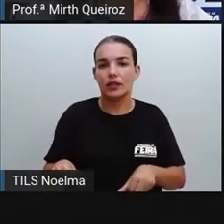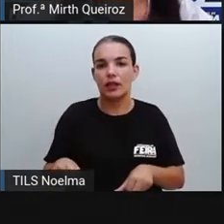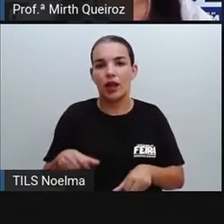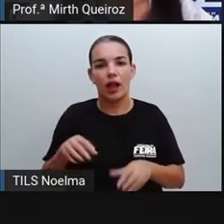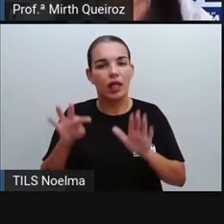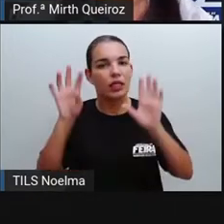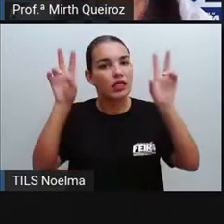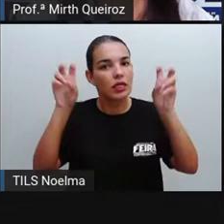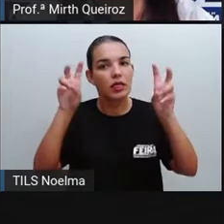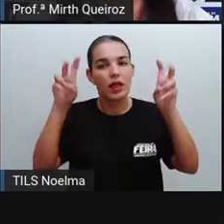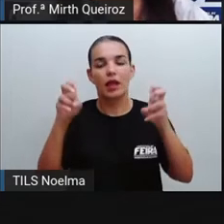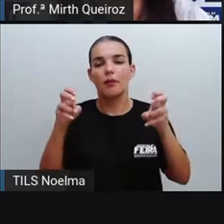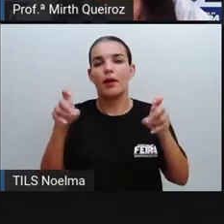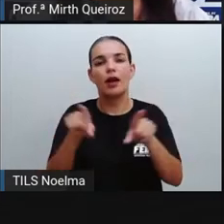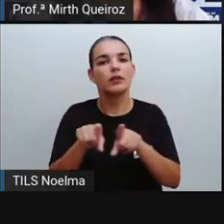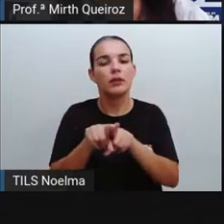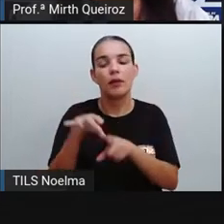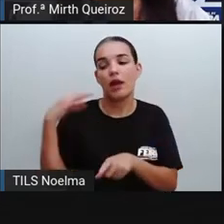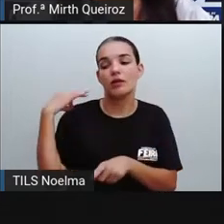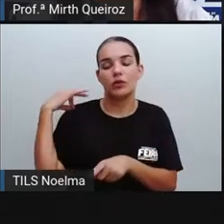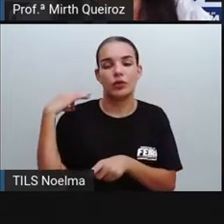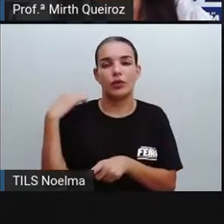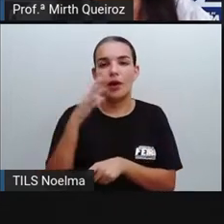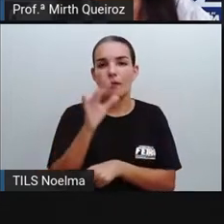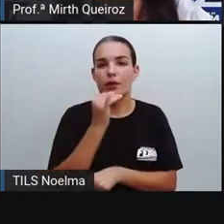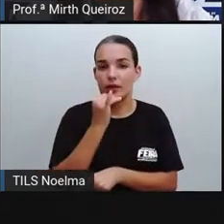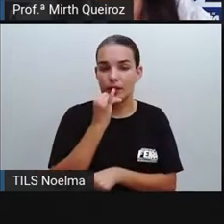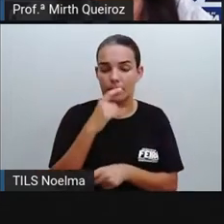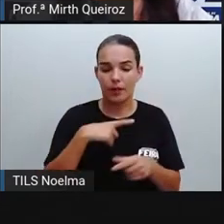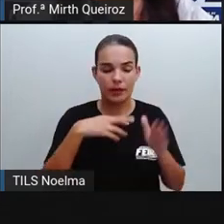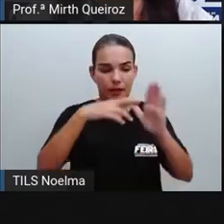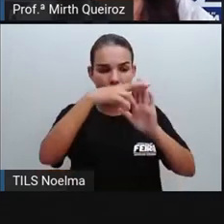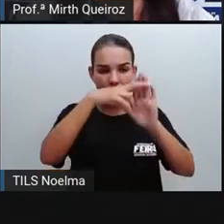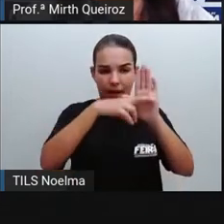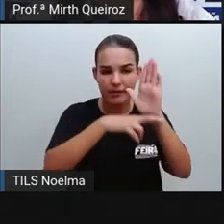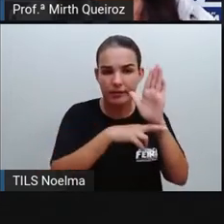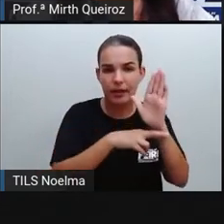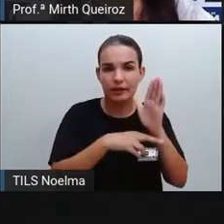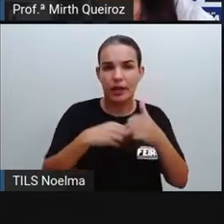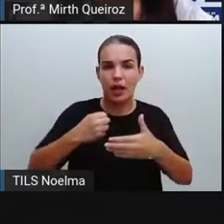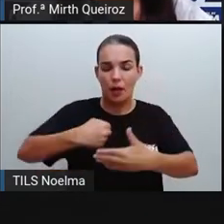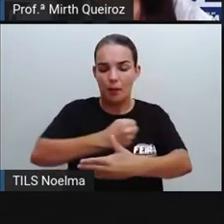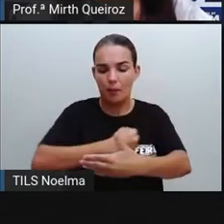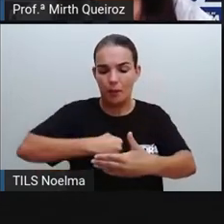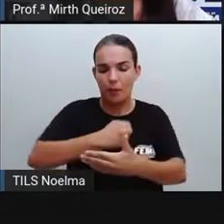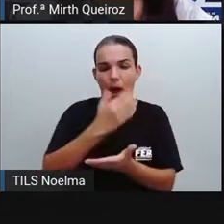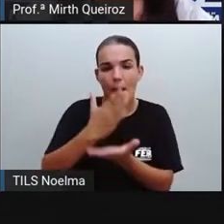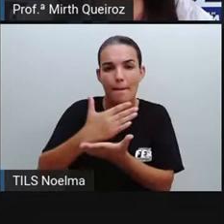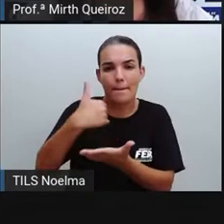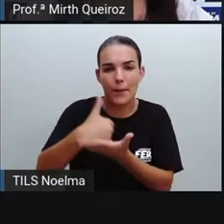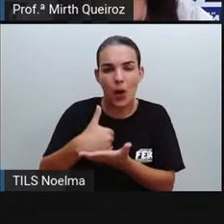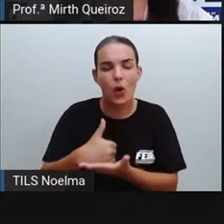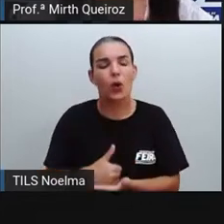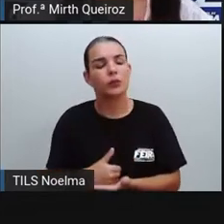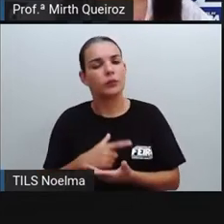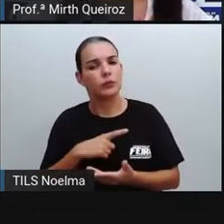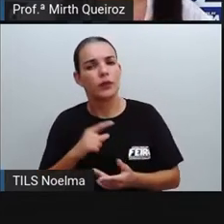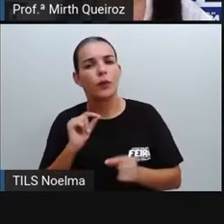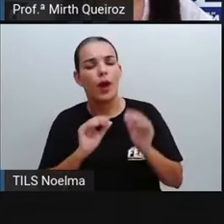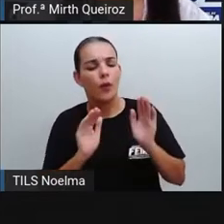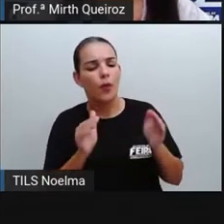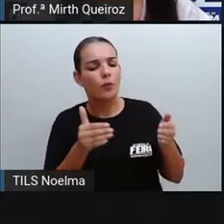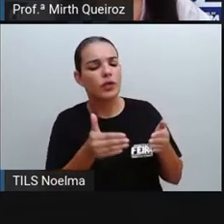receita, uma receita de bolo que nós temos como objetivo a gente saber